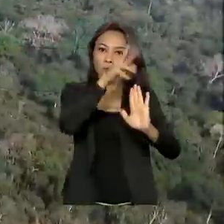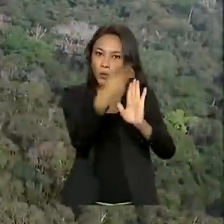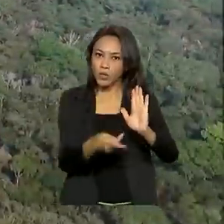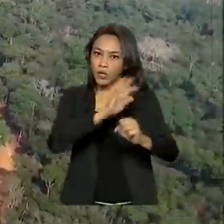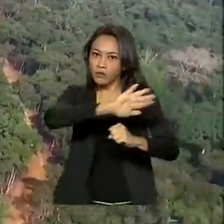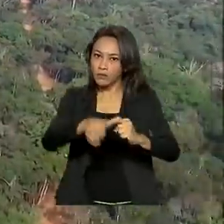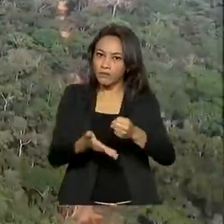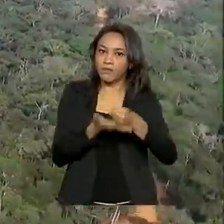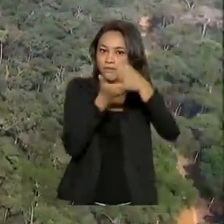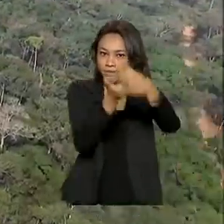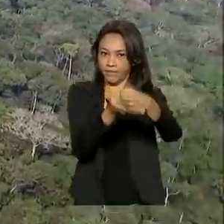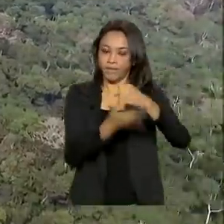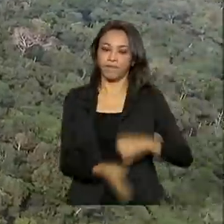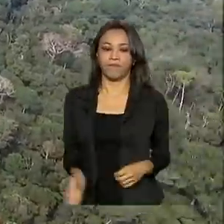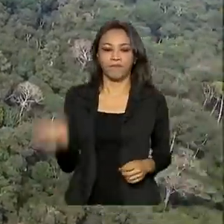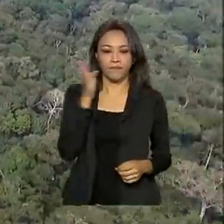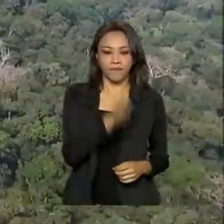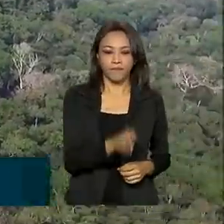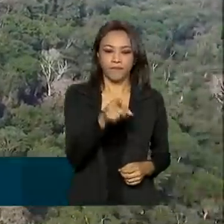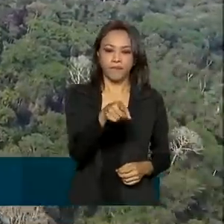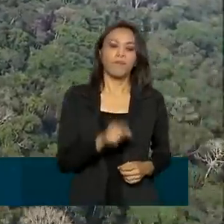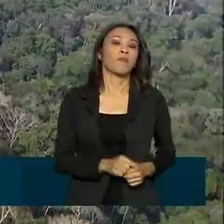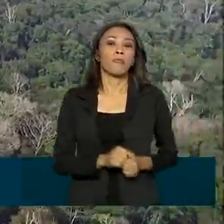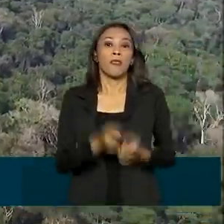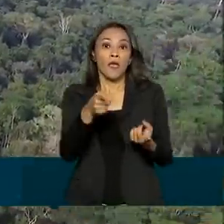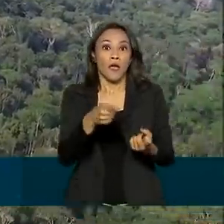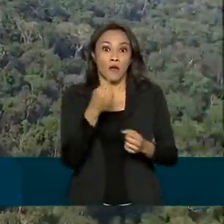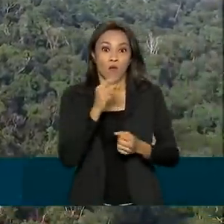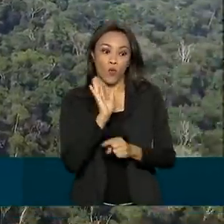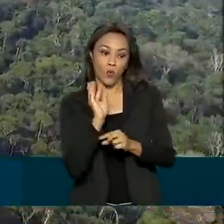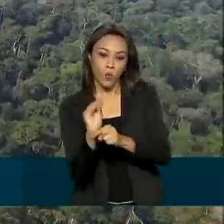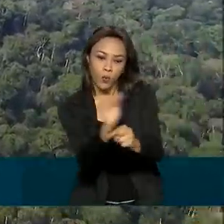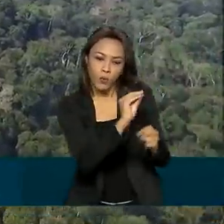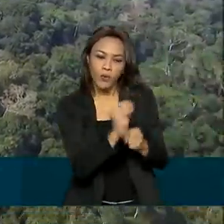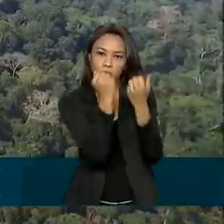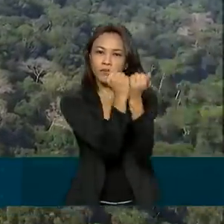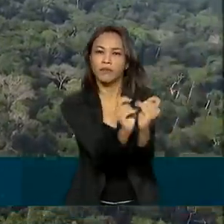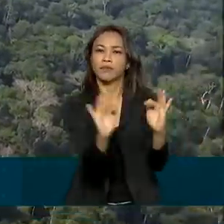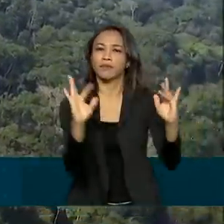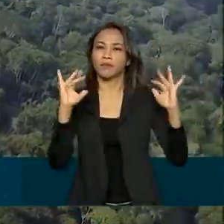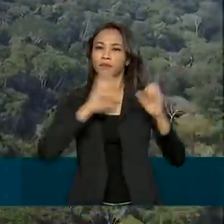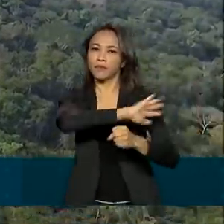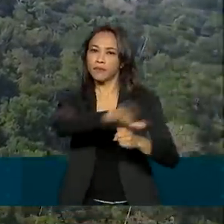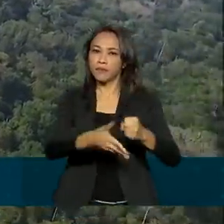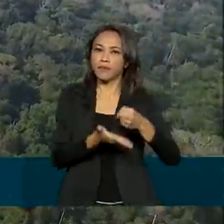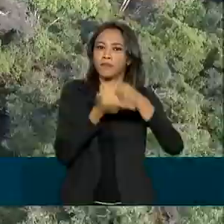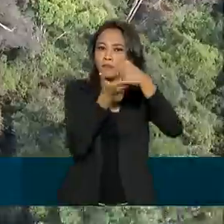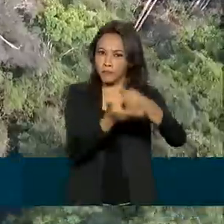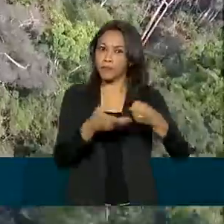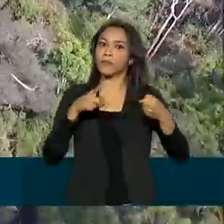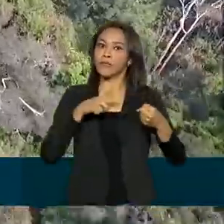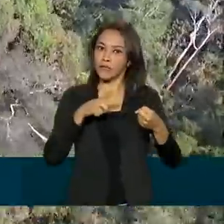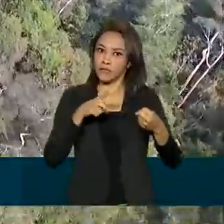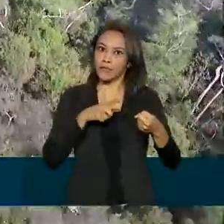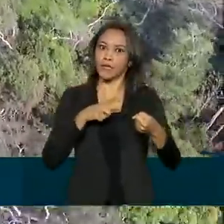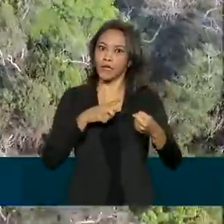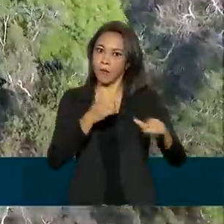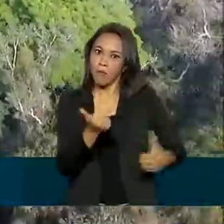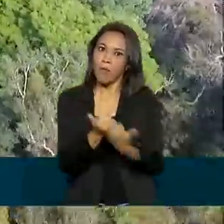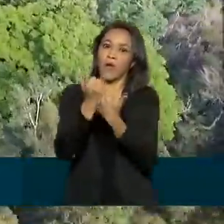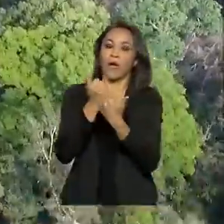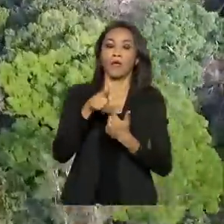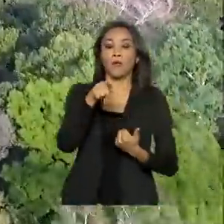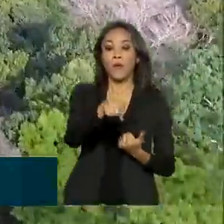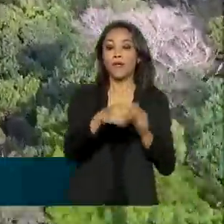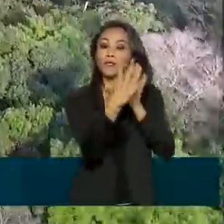A aposta numa economia verde tem guiado projetos do Programa de Parcerias de Investimento do governo federal. O